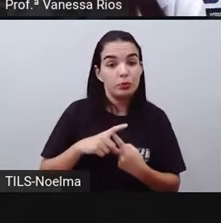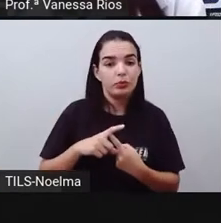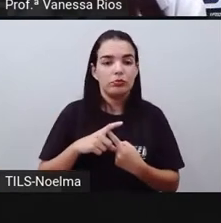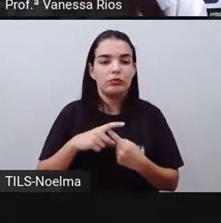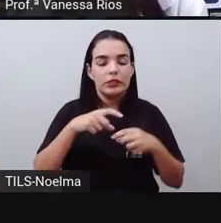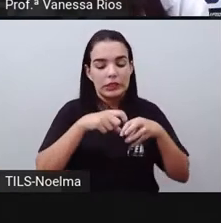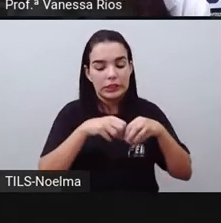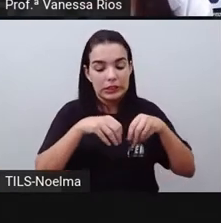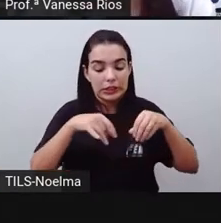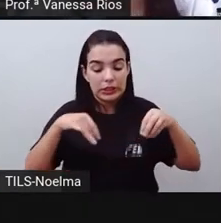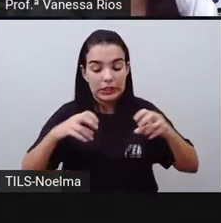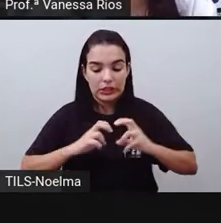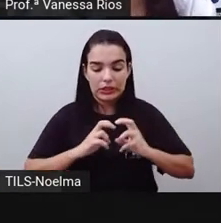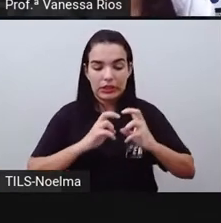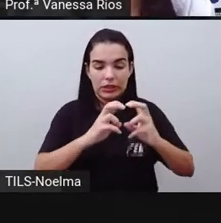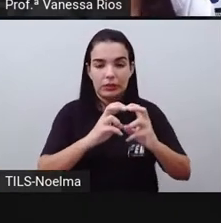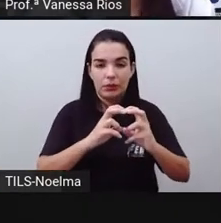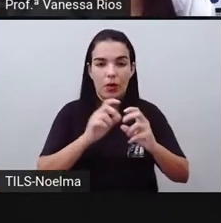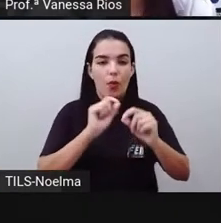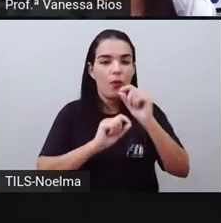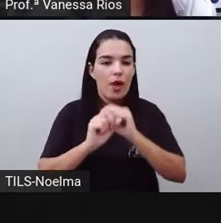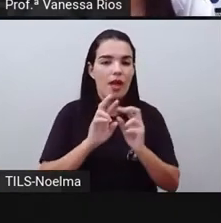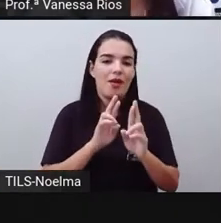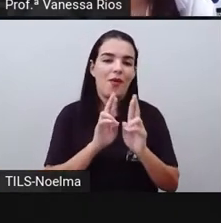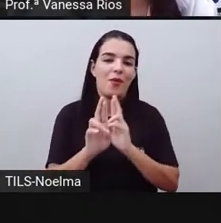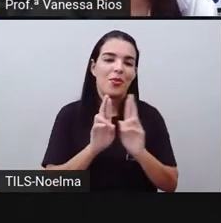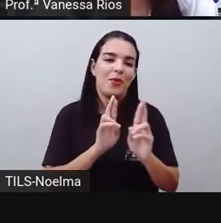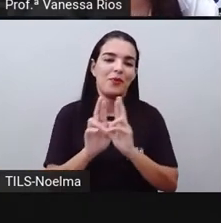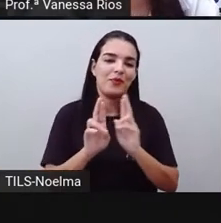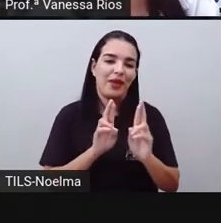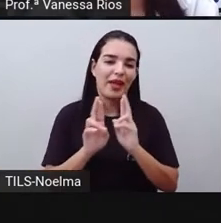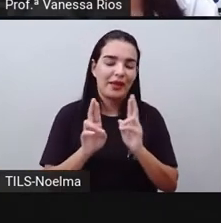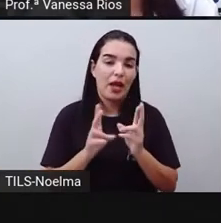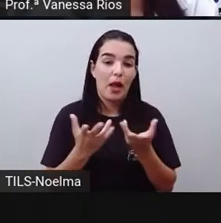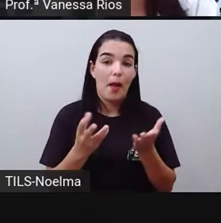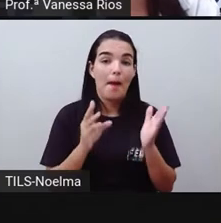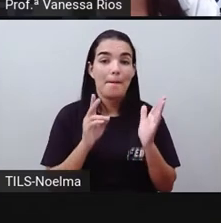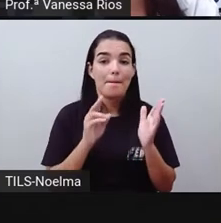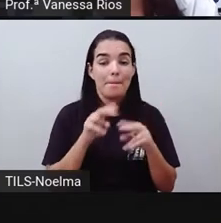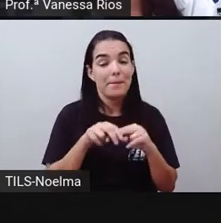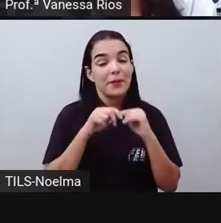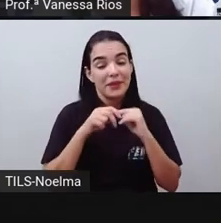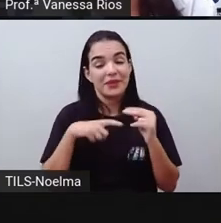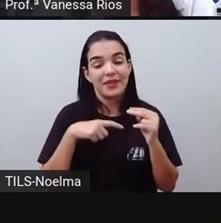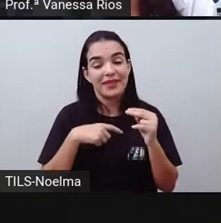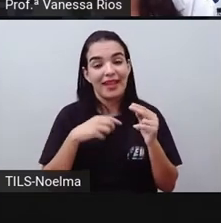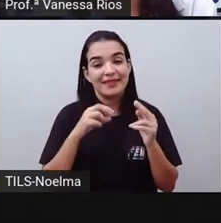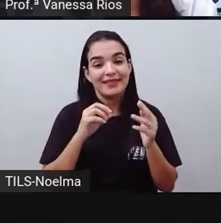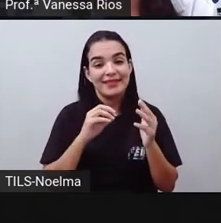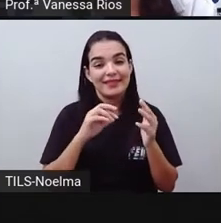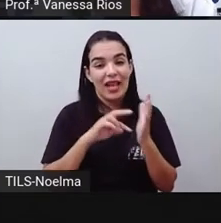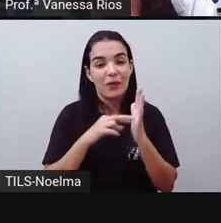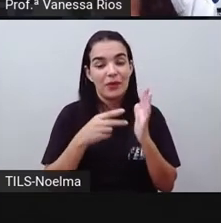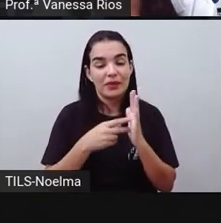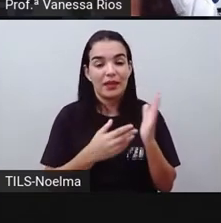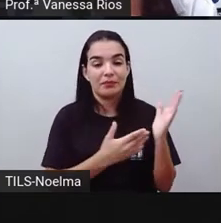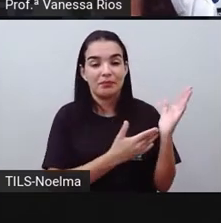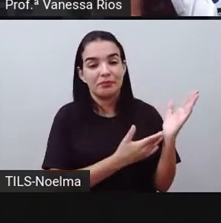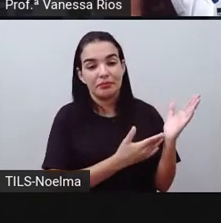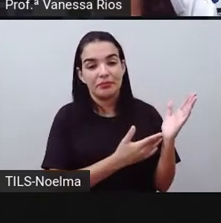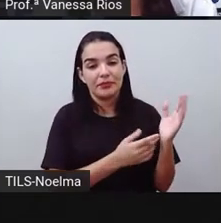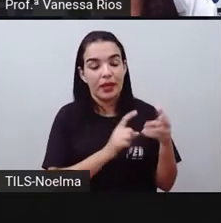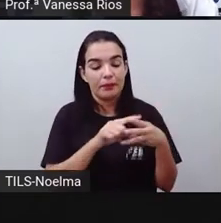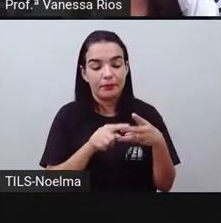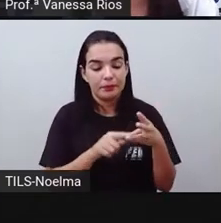terrestre, que é o transporte rodoviário. E aí, por isso, a Pró trouxe essas definições relacionadas aos transportes